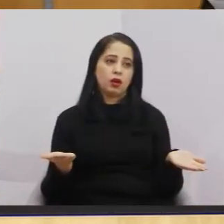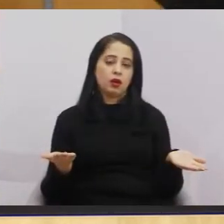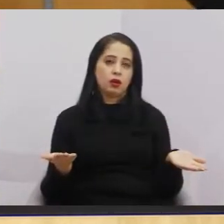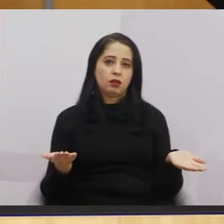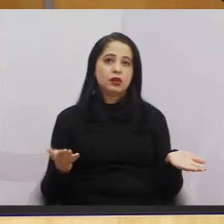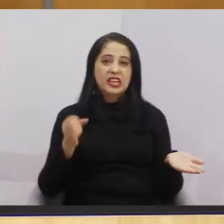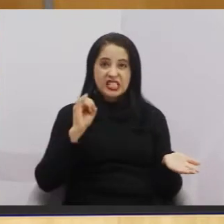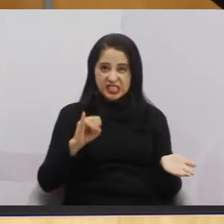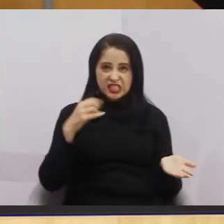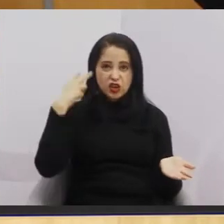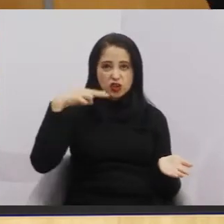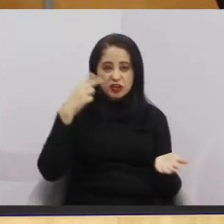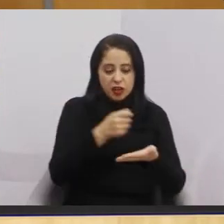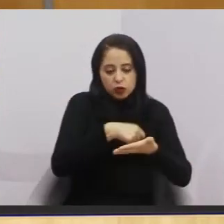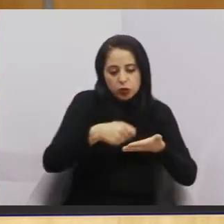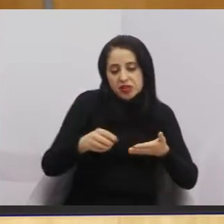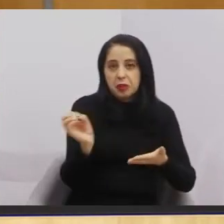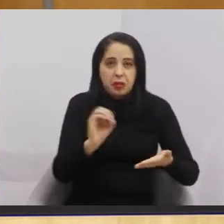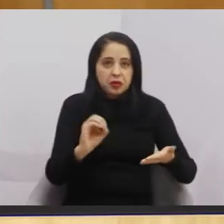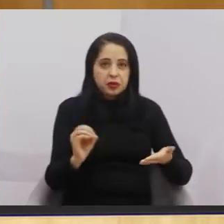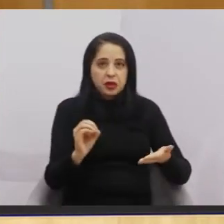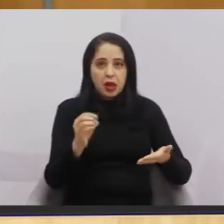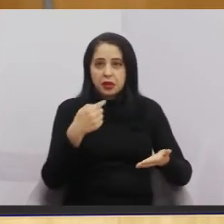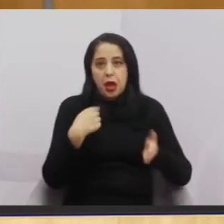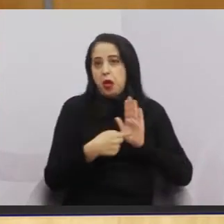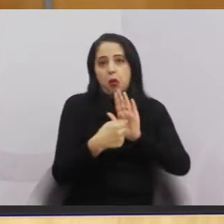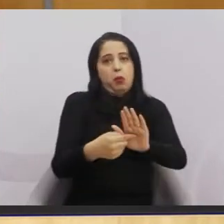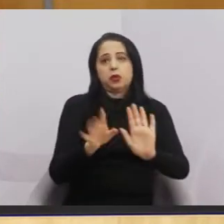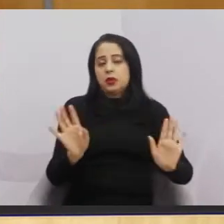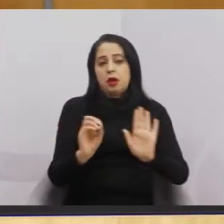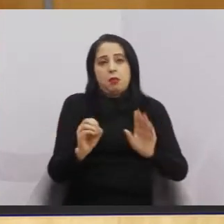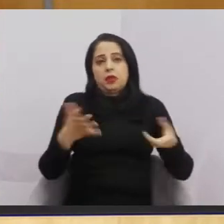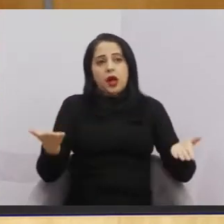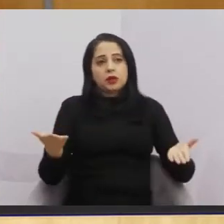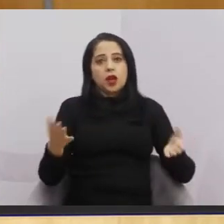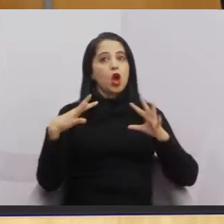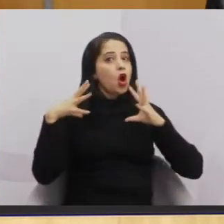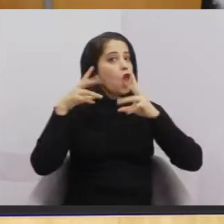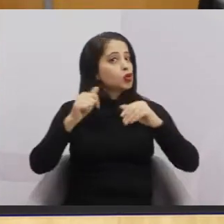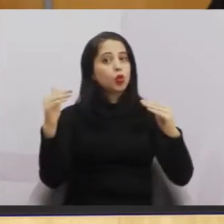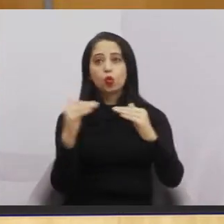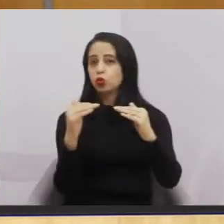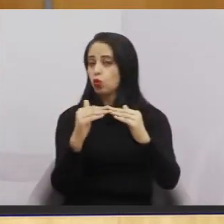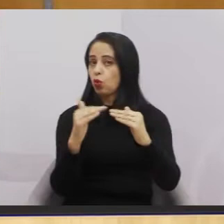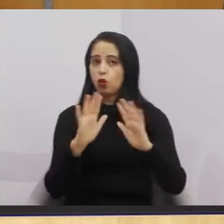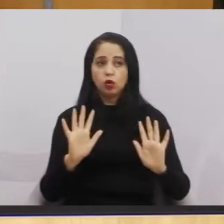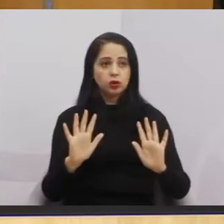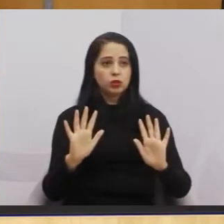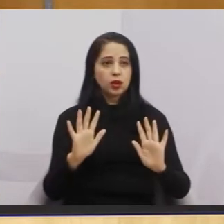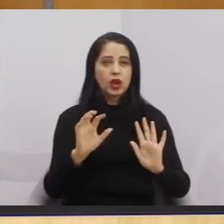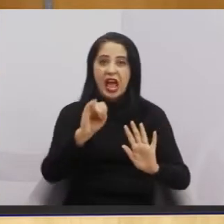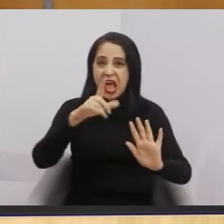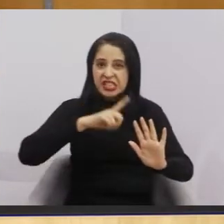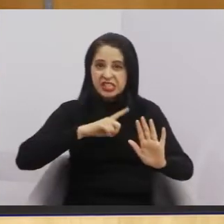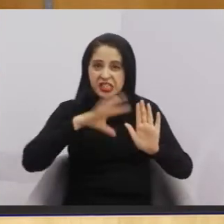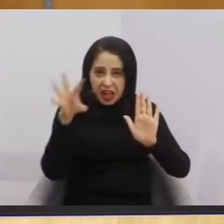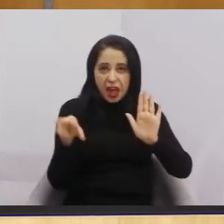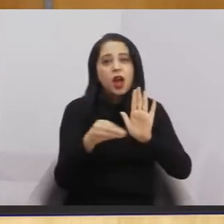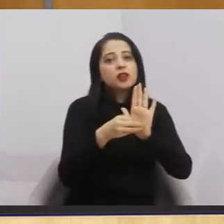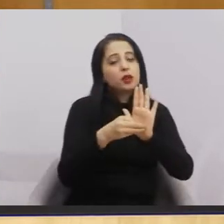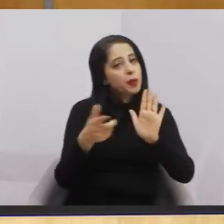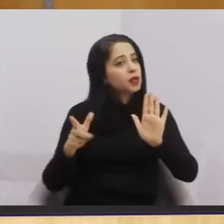projeto para essa casa. Então está aqui, assinatura de todos os vereadores concordando para as 15 horas. Se tem uma outra emenda agora e os vereadores assinou,